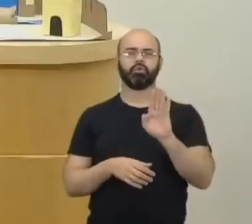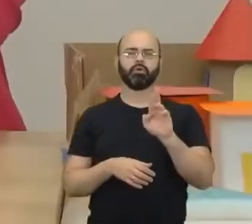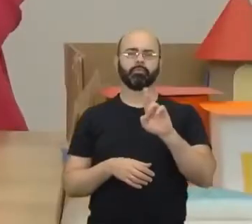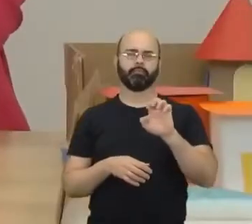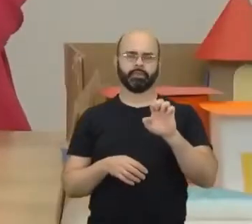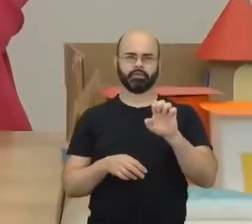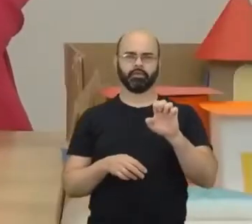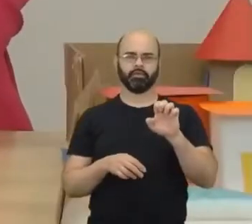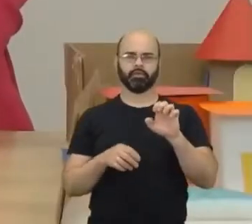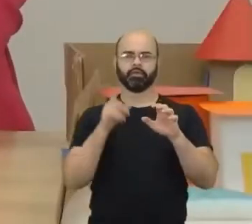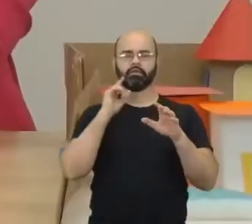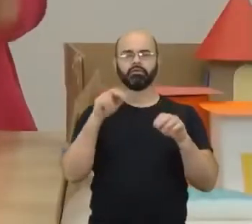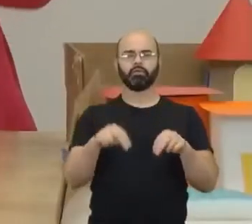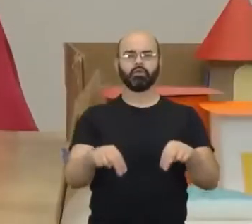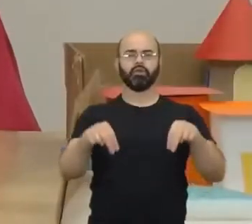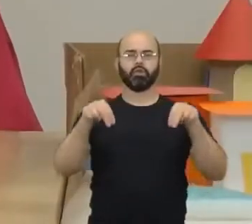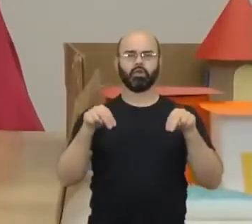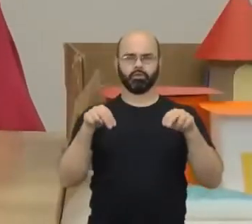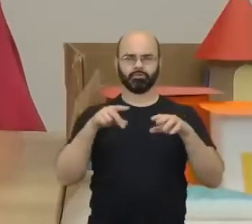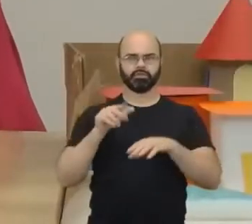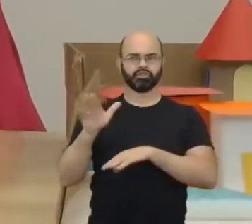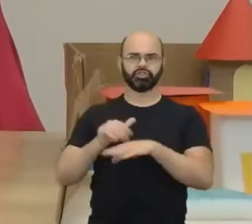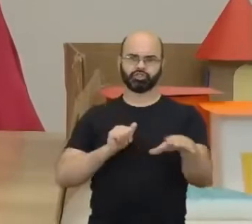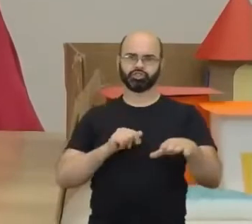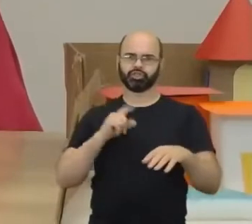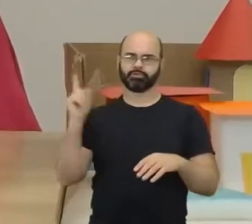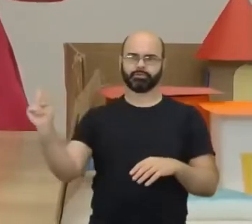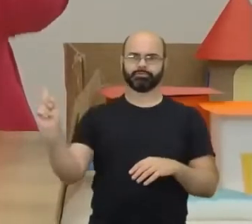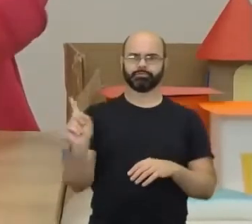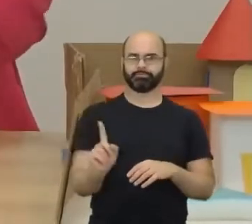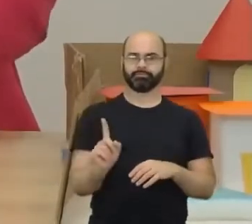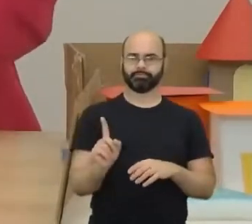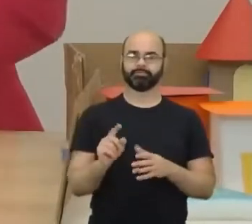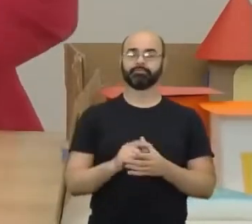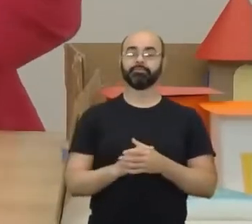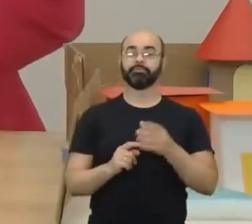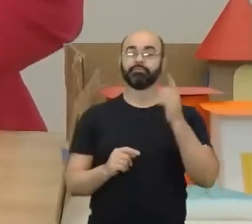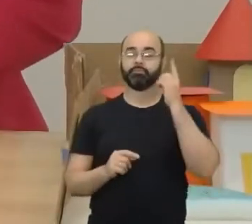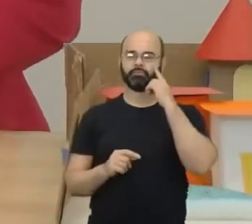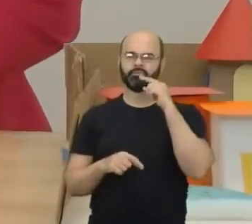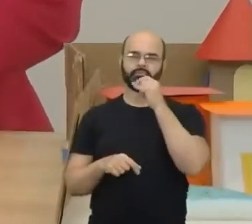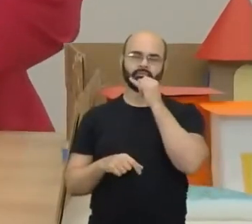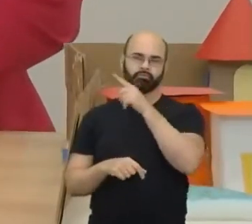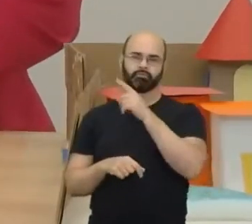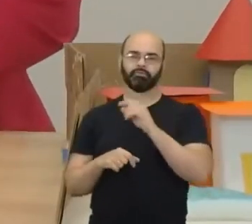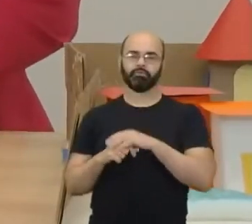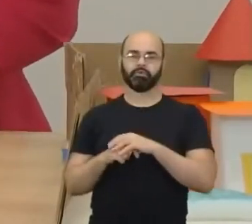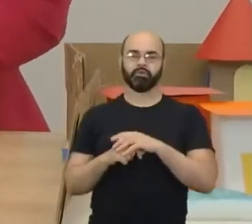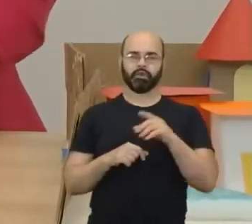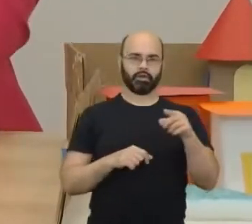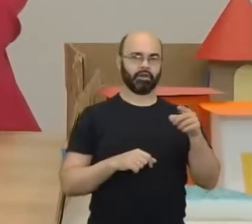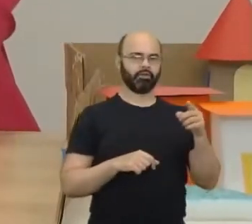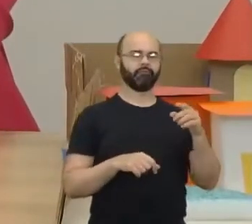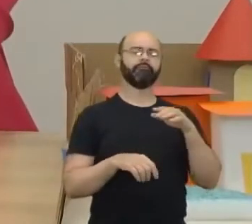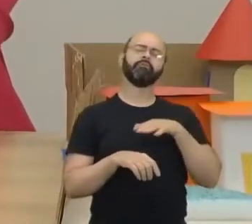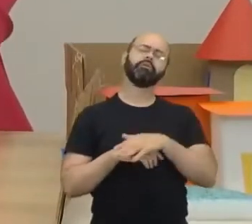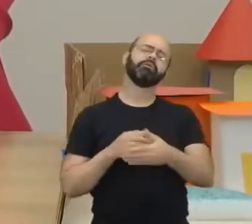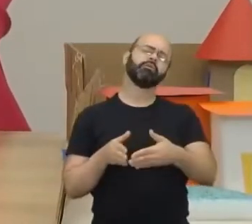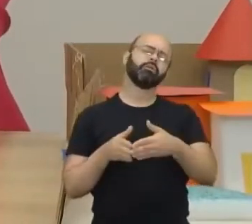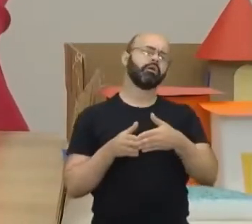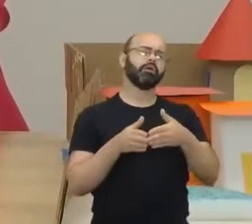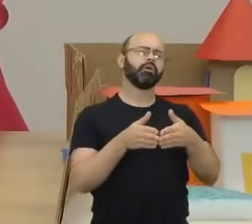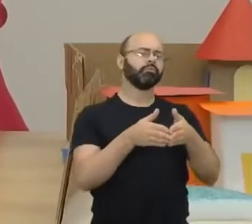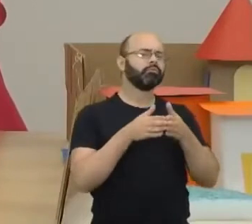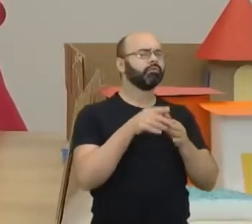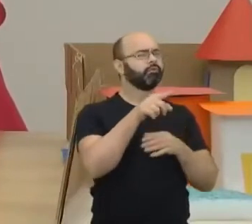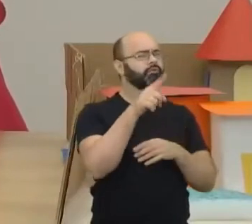ele vai chamar outro nobre, que tá aqui, ó. Então, ele vai falar assim, ó, esse aqui. Ele vai pedir assim, você pode proteger as